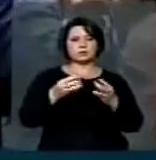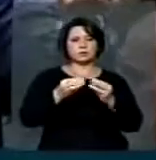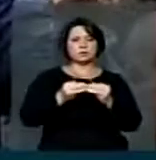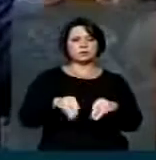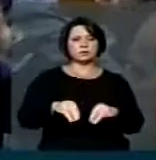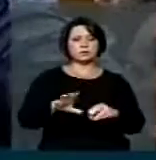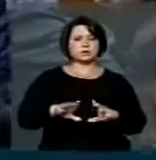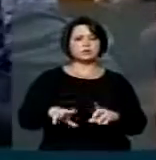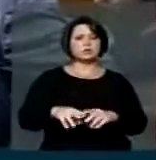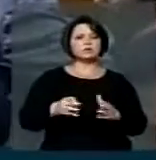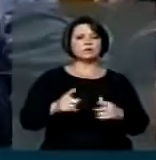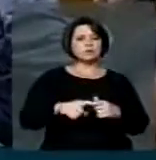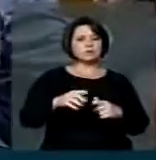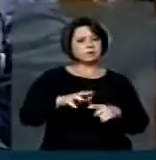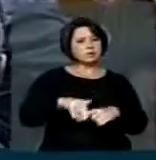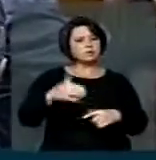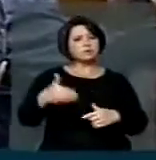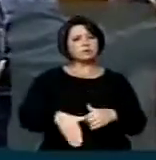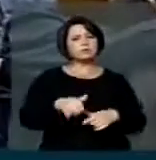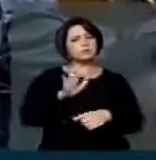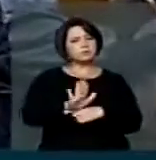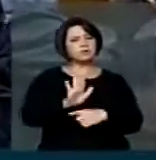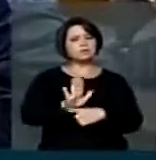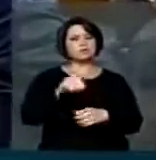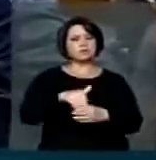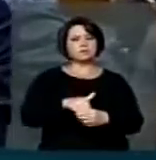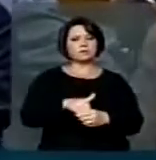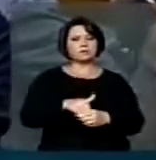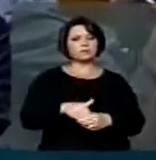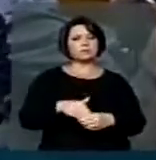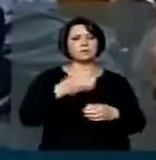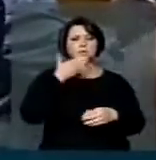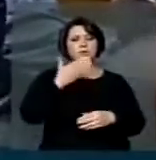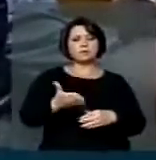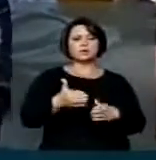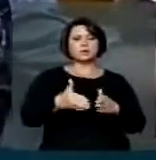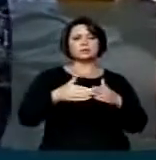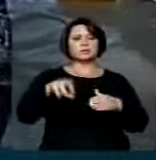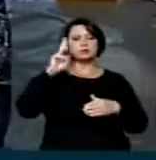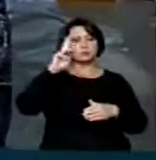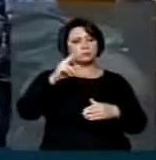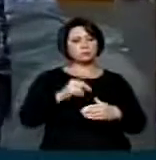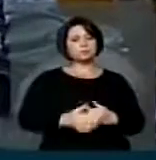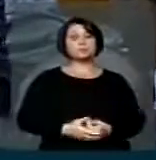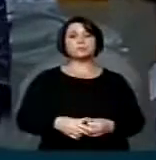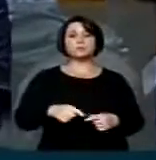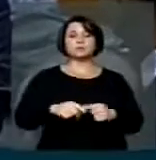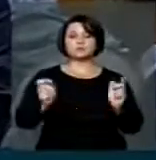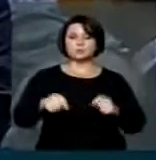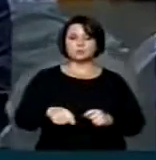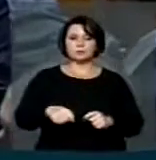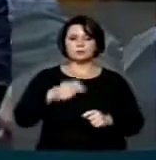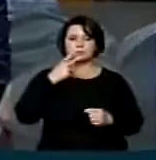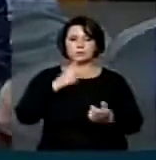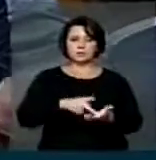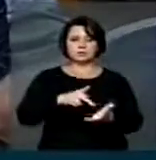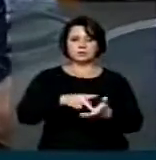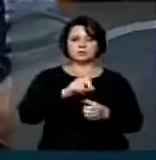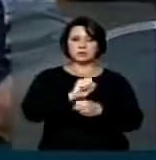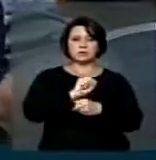prejudiquem nada o Norte, que venha para cá, venha votar, mas o meu apelo maior é a vossa excelência, que nós possamos